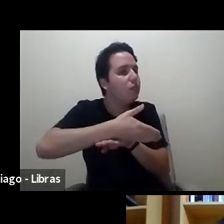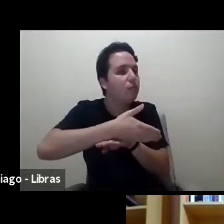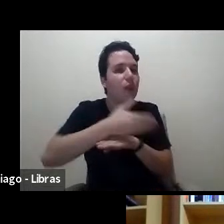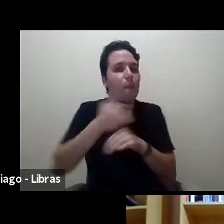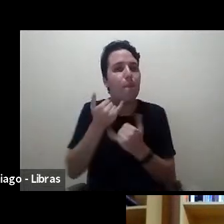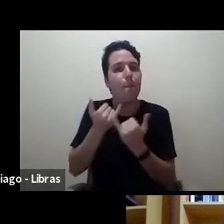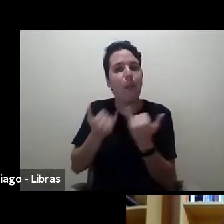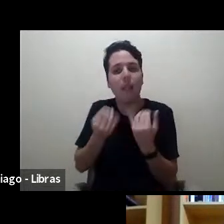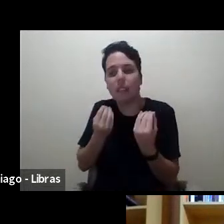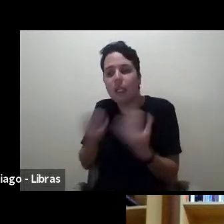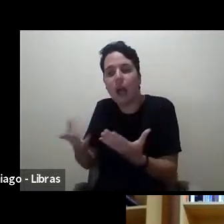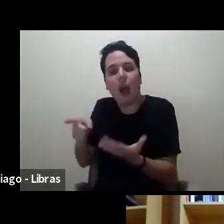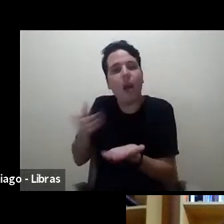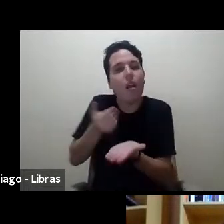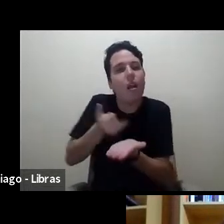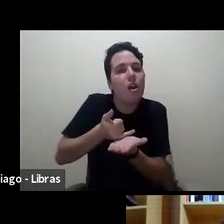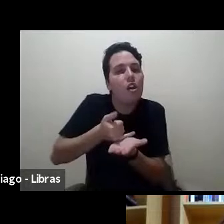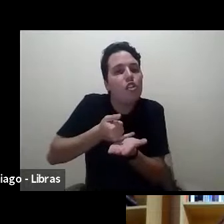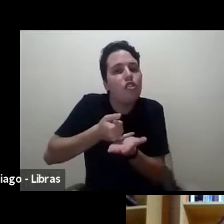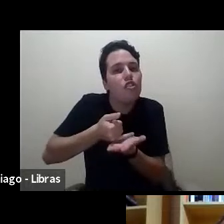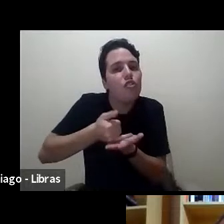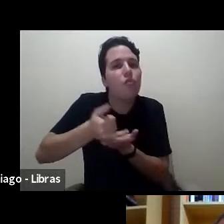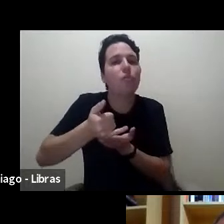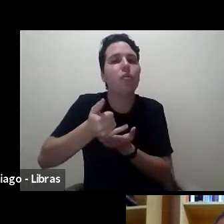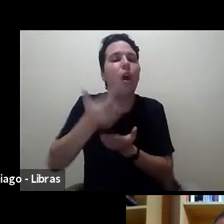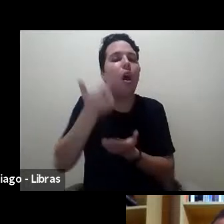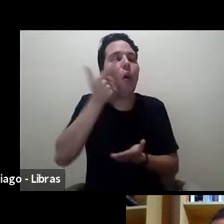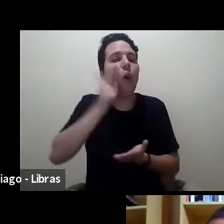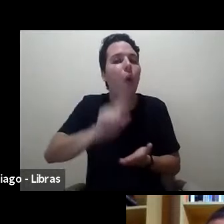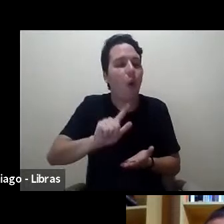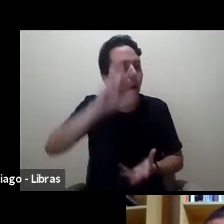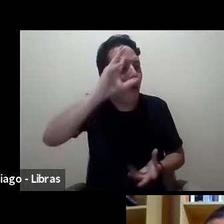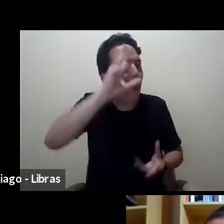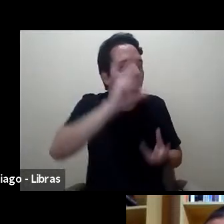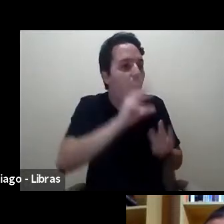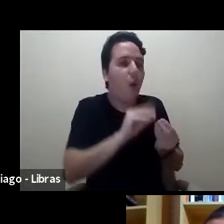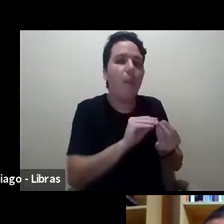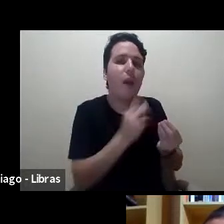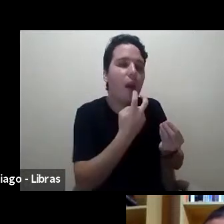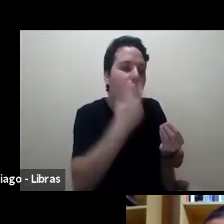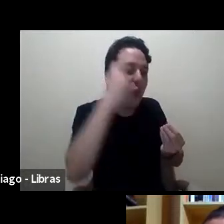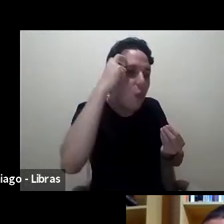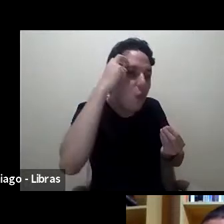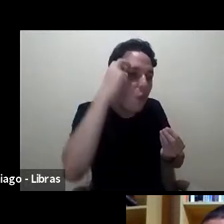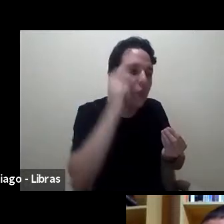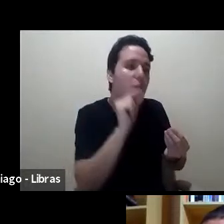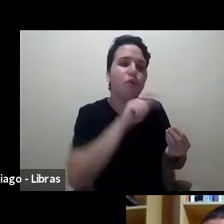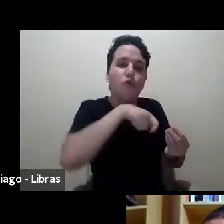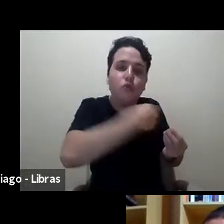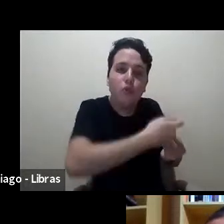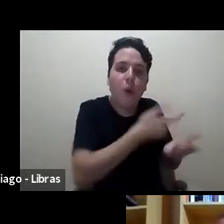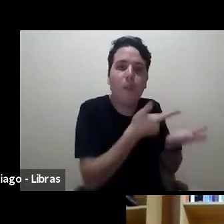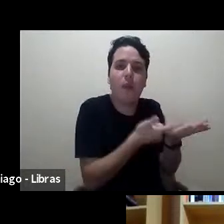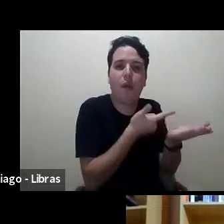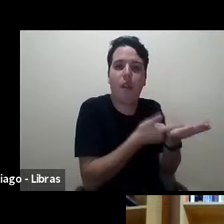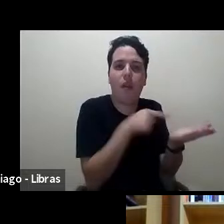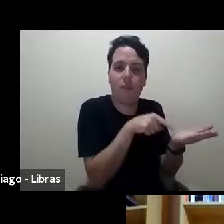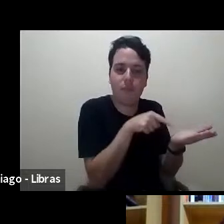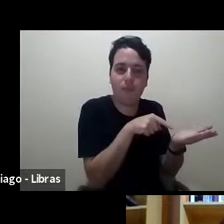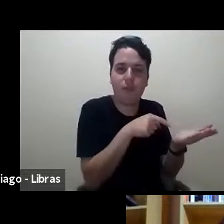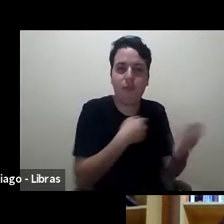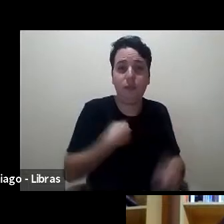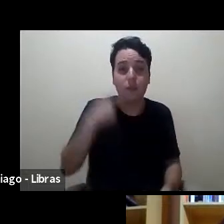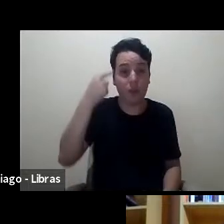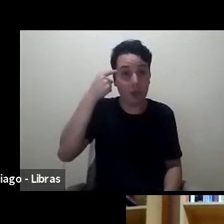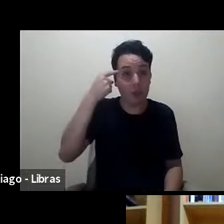sujeitos àquela cultura da qual o livro faz parte. E eu acho que